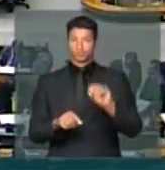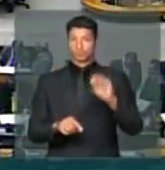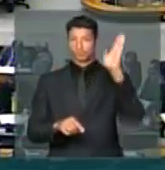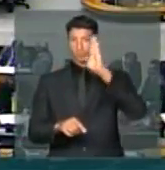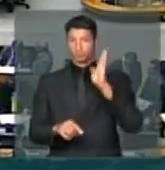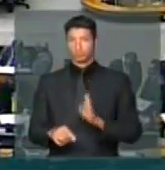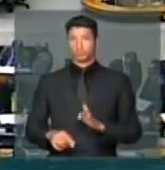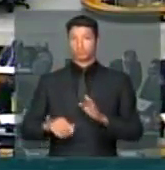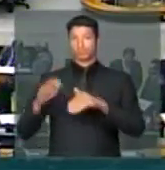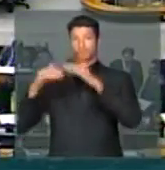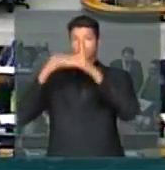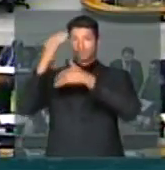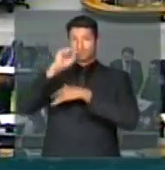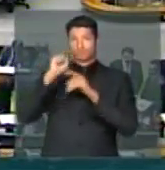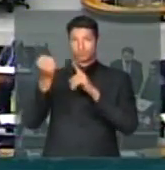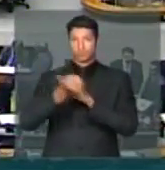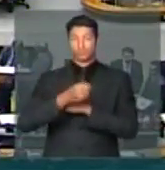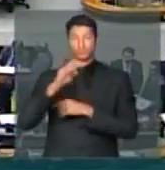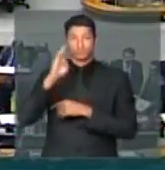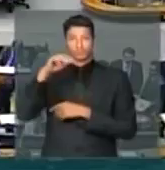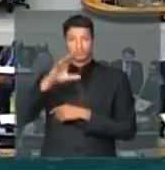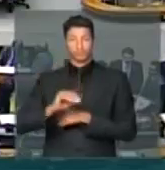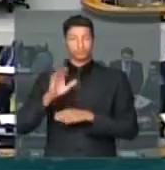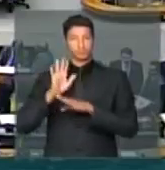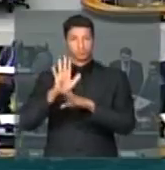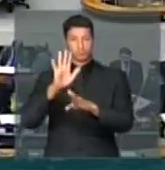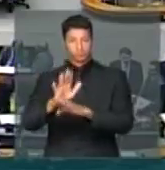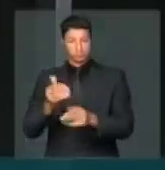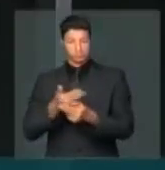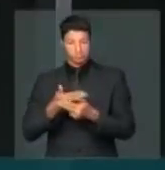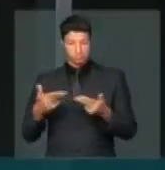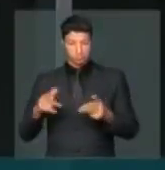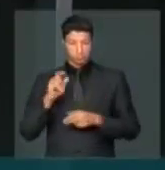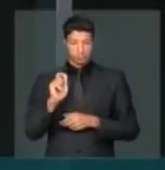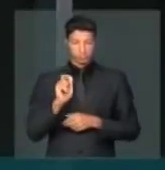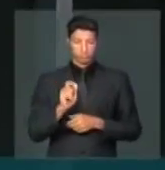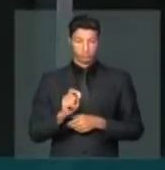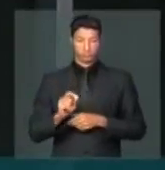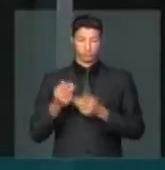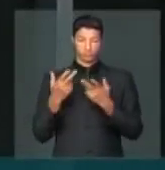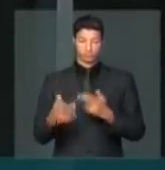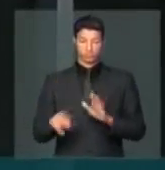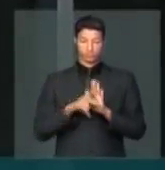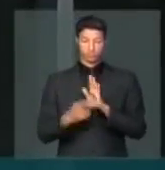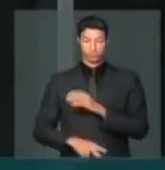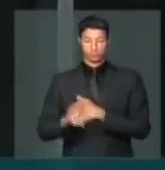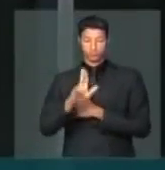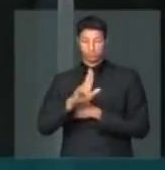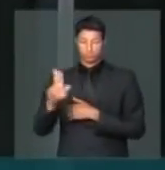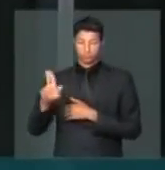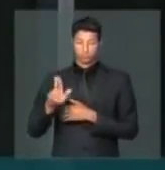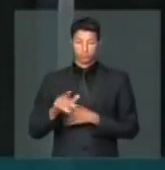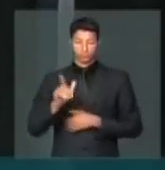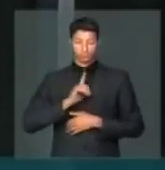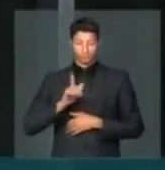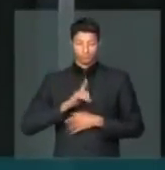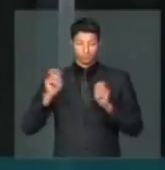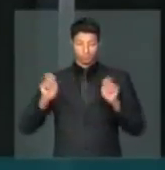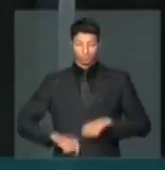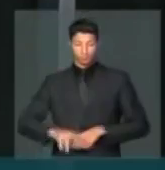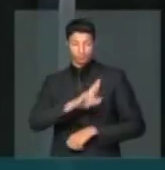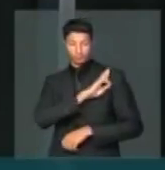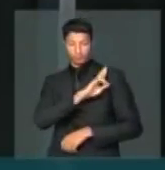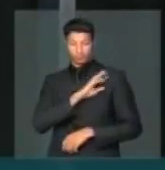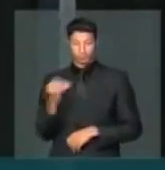Desenvolvimento Econômico e Social. Um banco de fomento, um banco que, como diz o seu próprio nome, tem que ter um